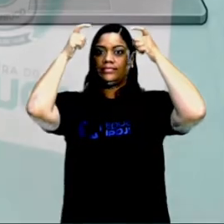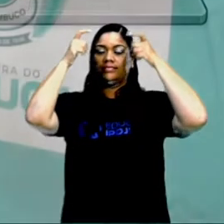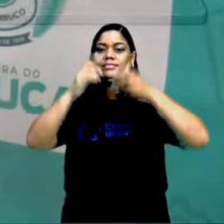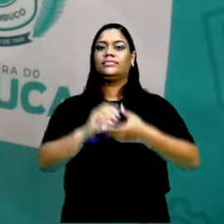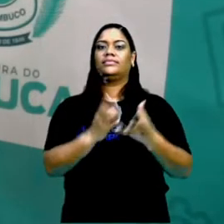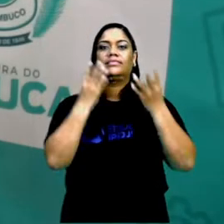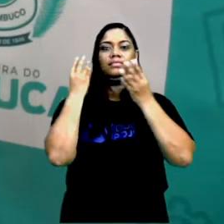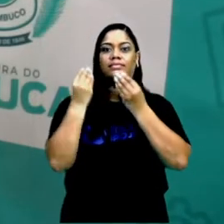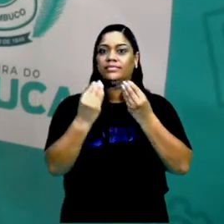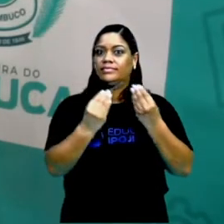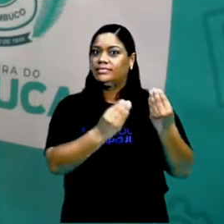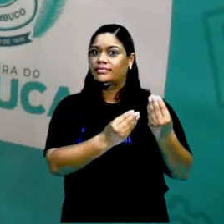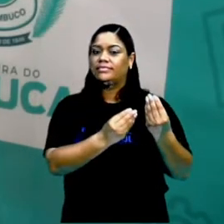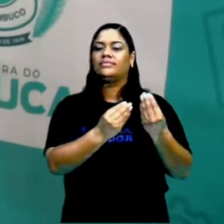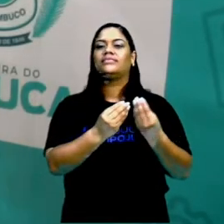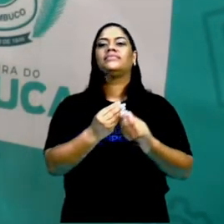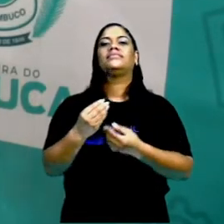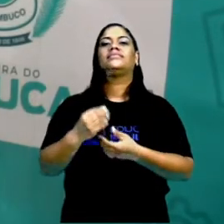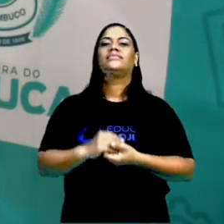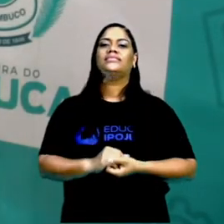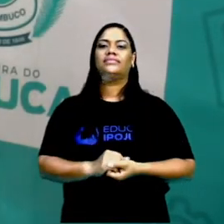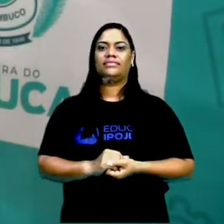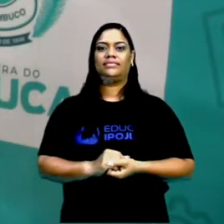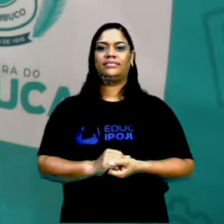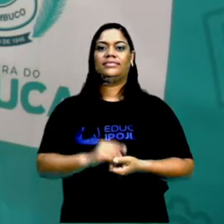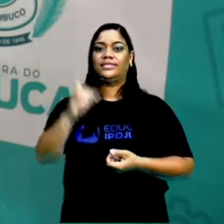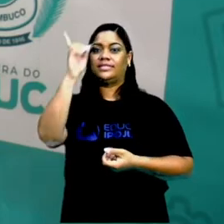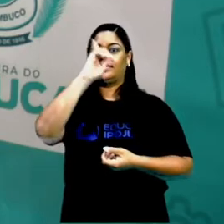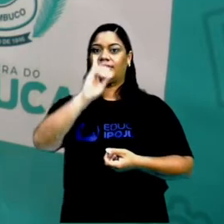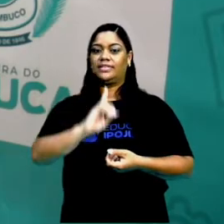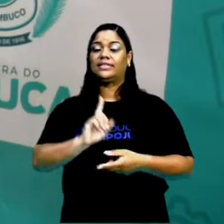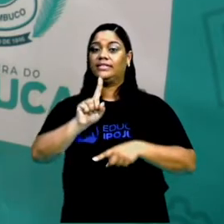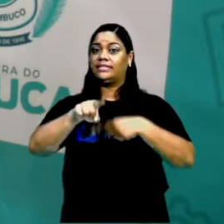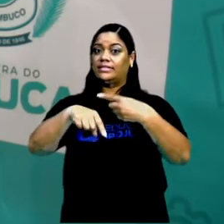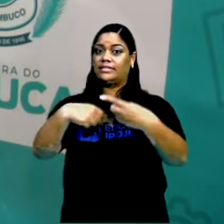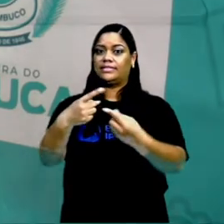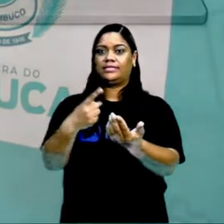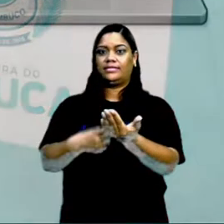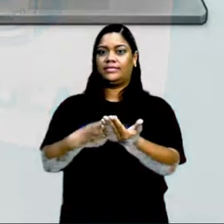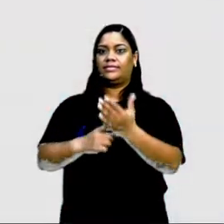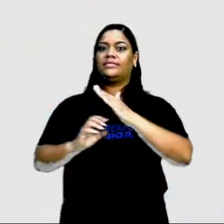gente ao filme, o rei leão. E o logotipo da empresa, que está logo abaixo.